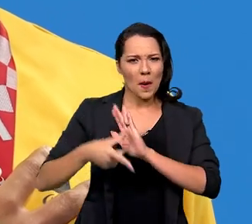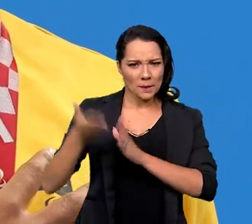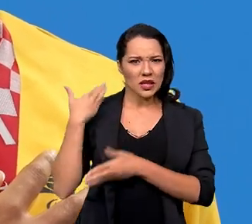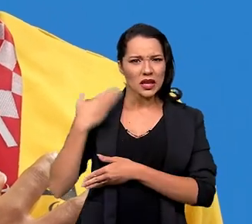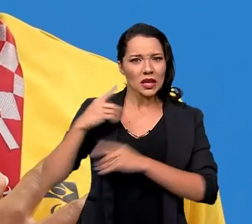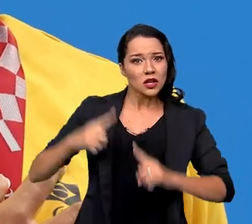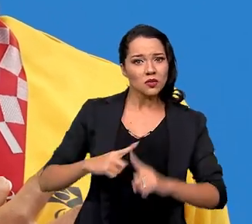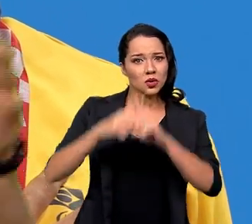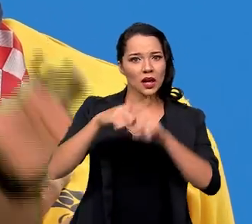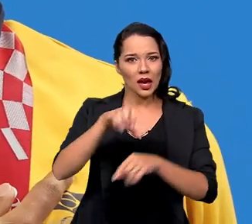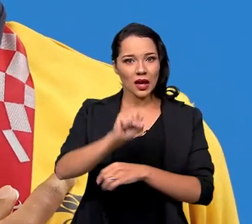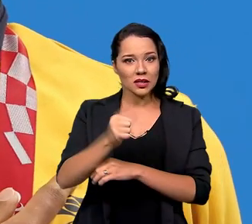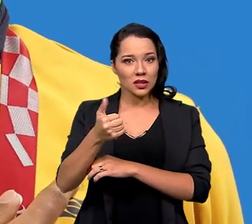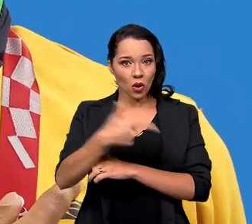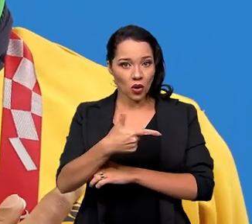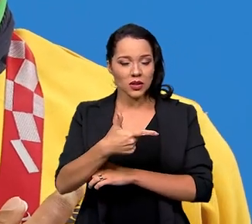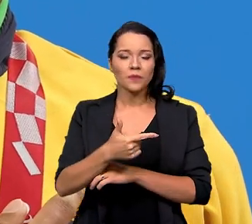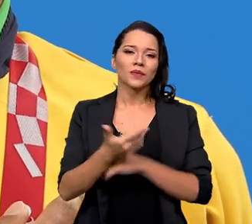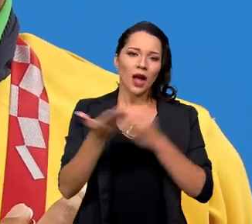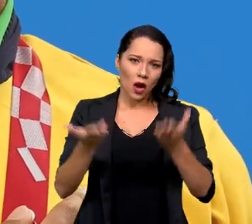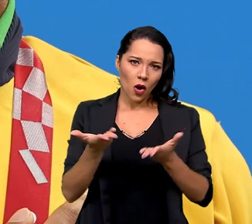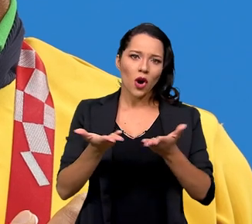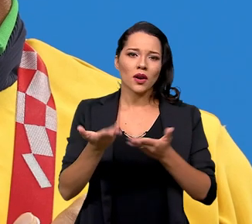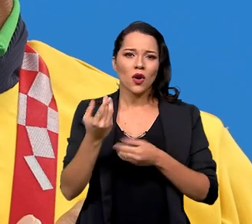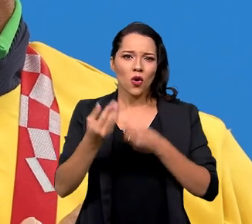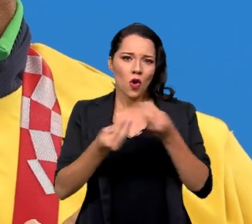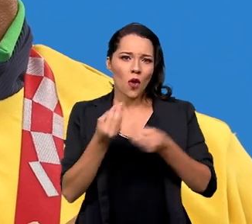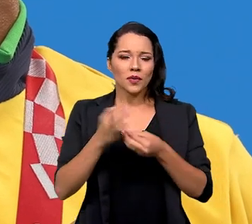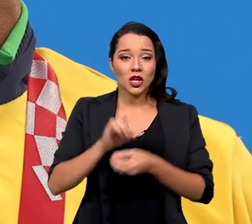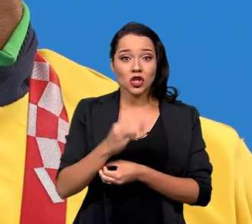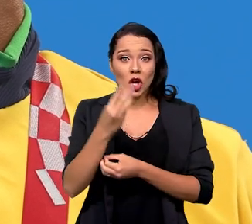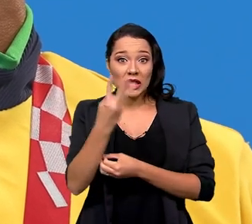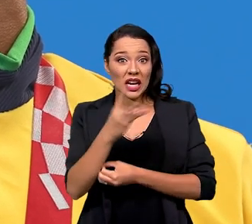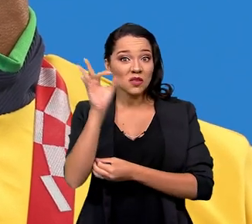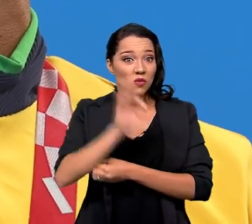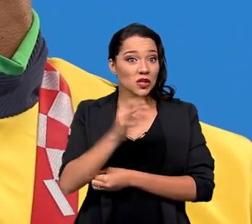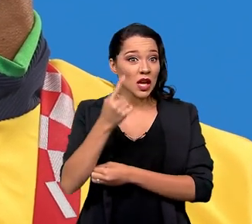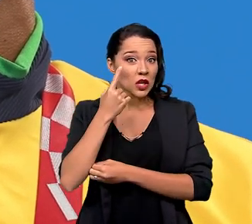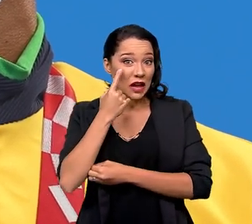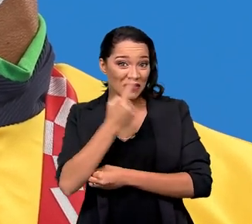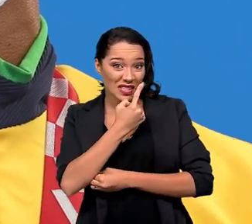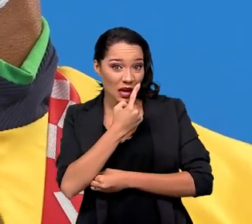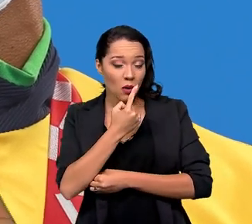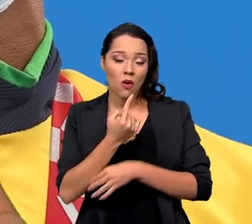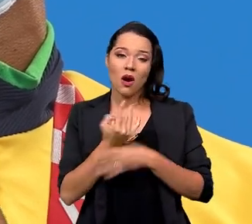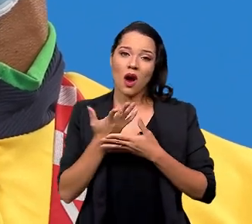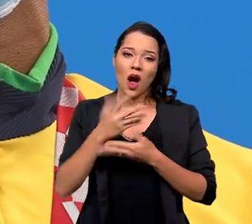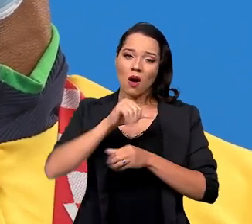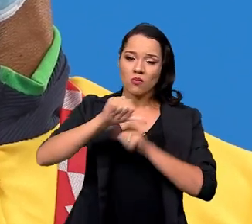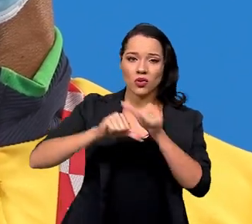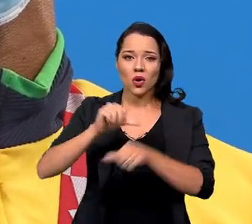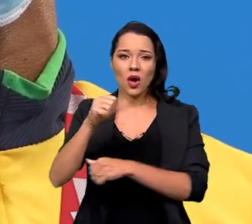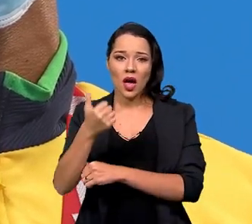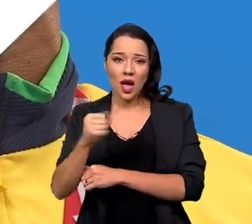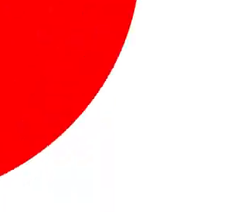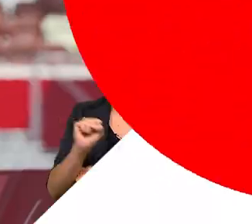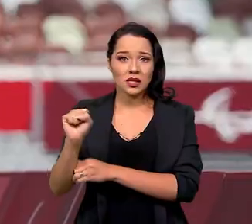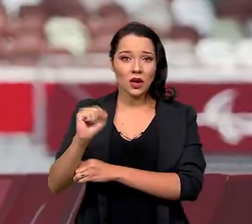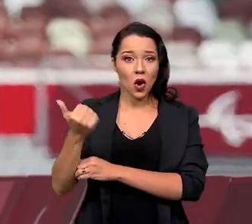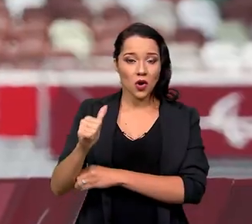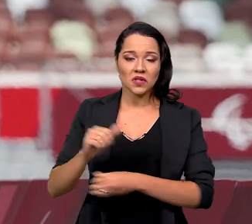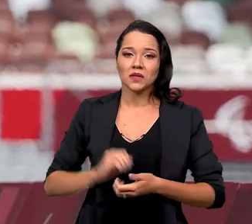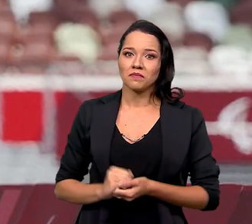Antes, ele disputava a S12. Como agora ele tem só 3% de resíduo visual, mudou para a classe S11.